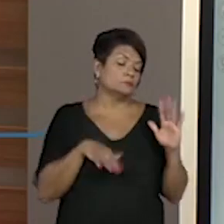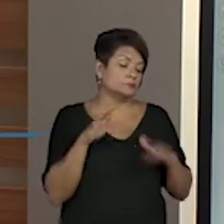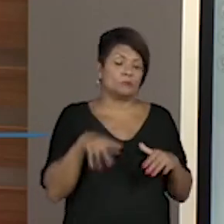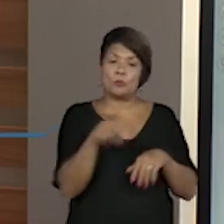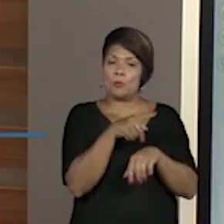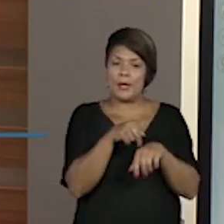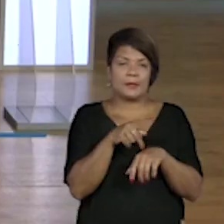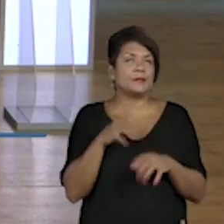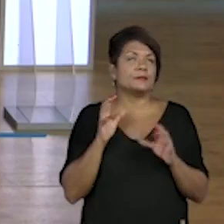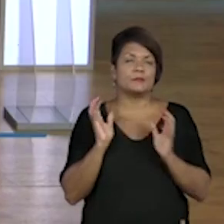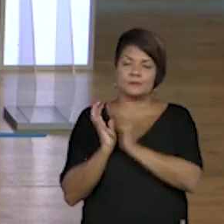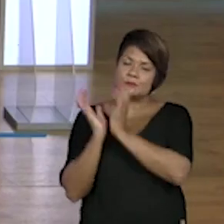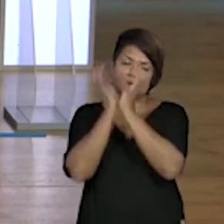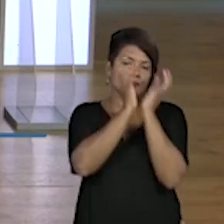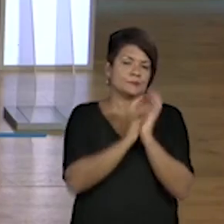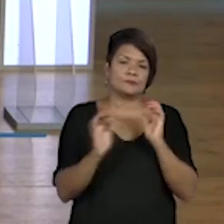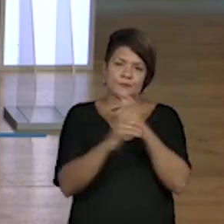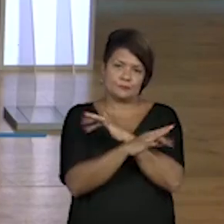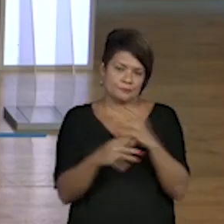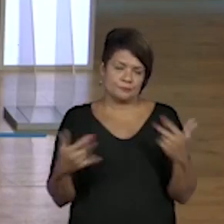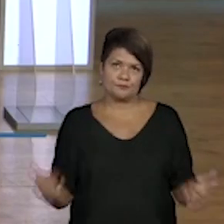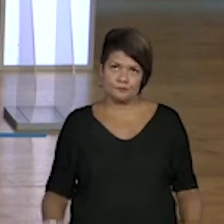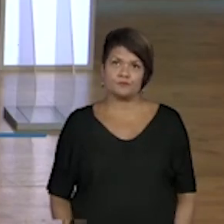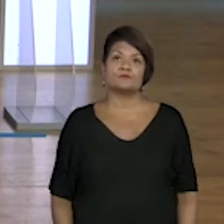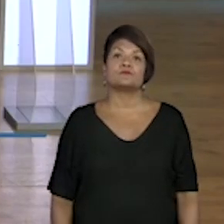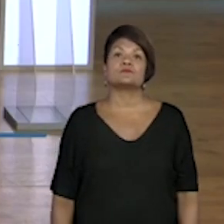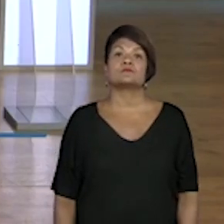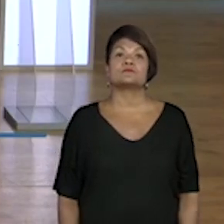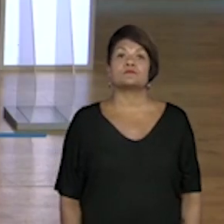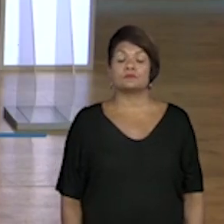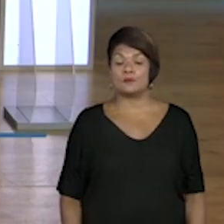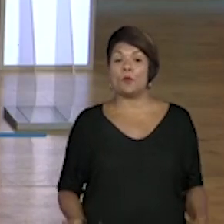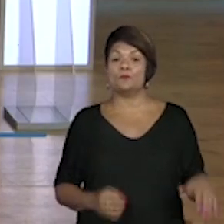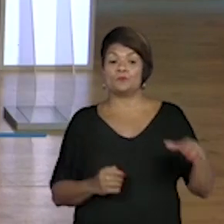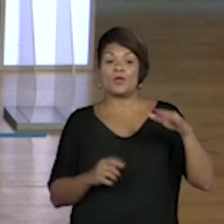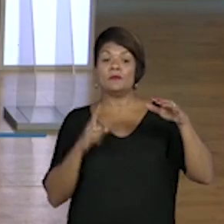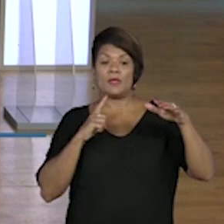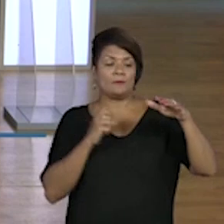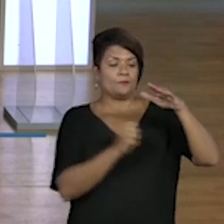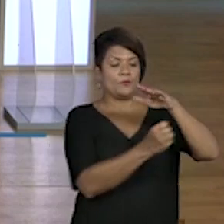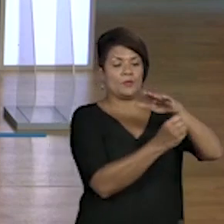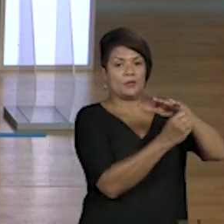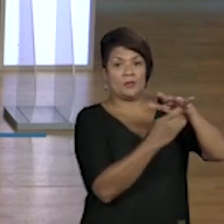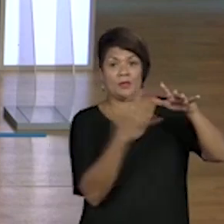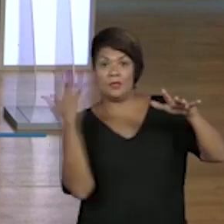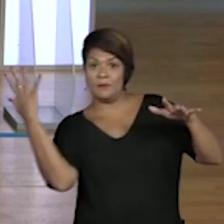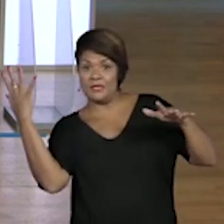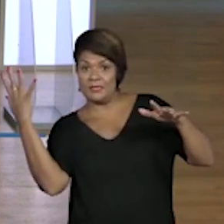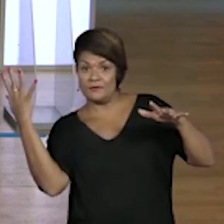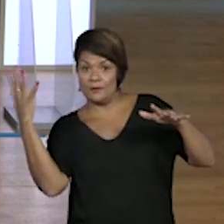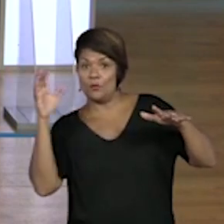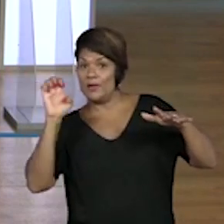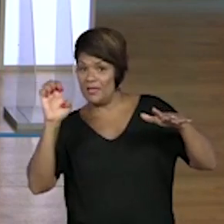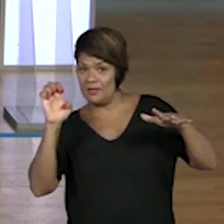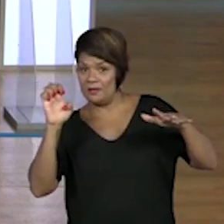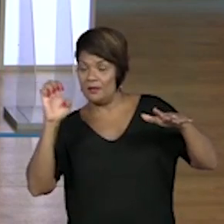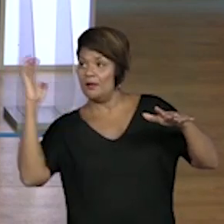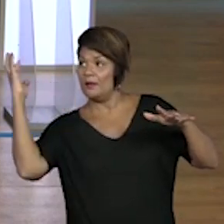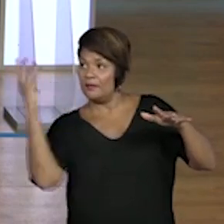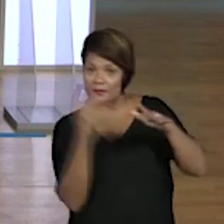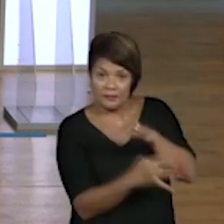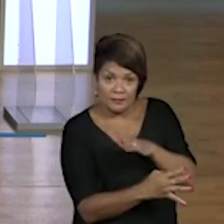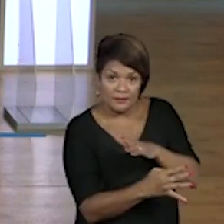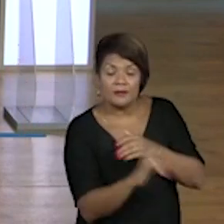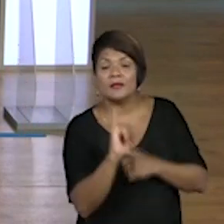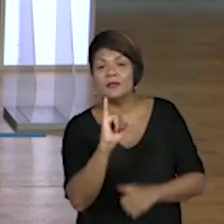pode ser de estados, de cidade. Então, emigração e imigração é um processo inverso. É o contrário de coisa da outra, Um é a